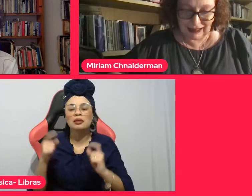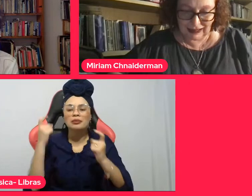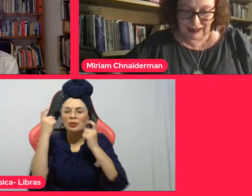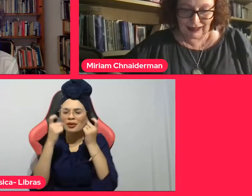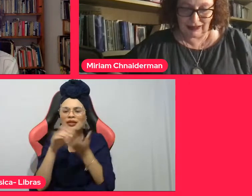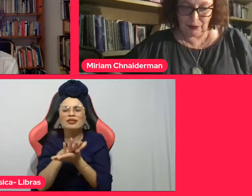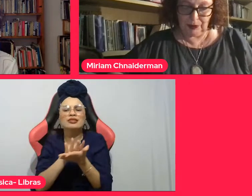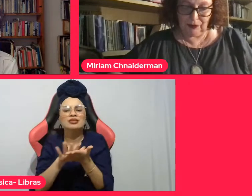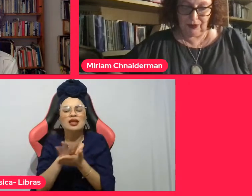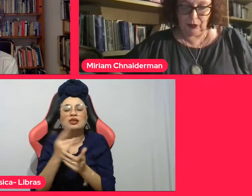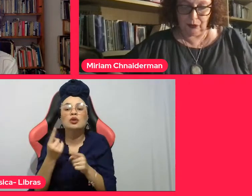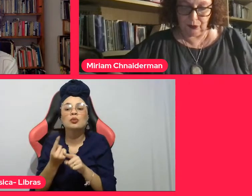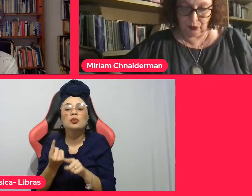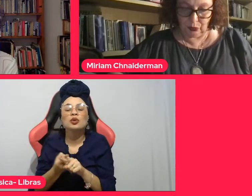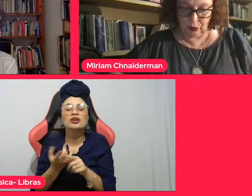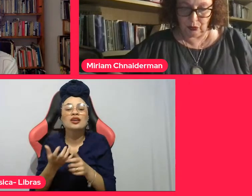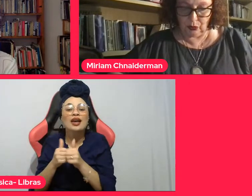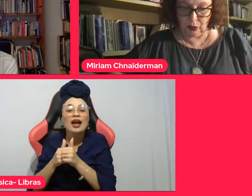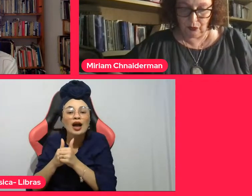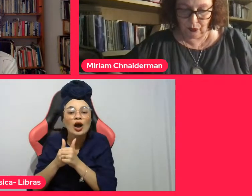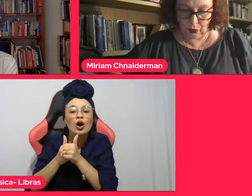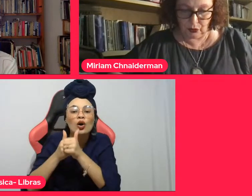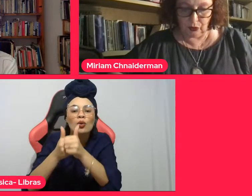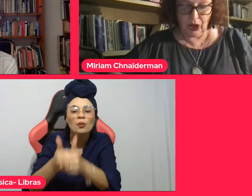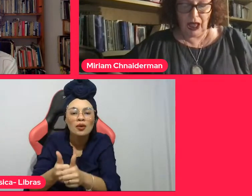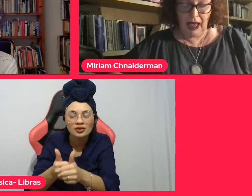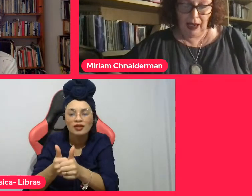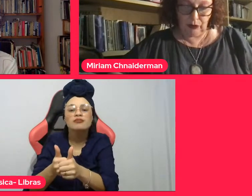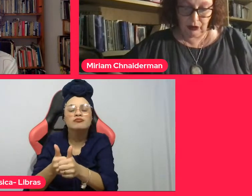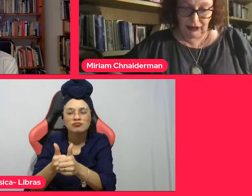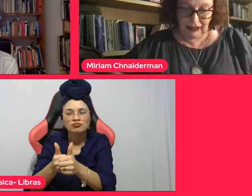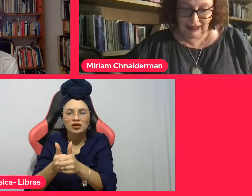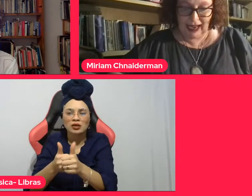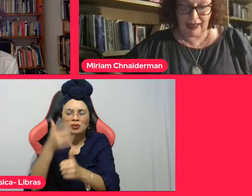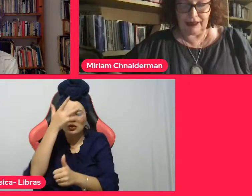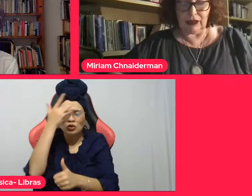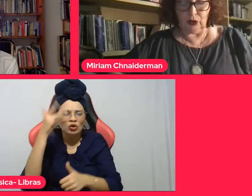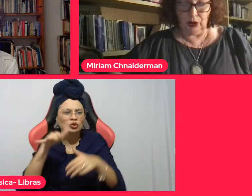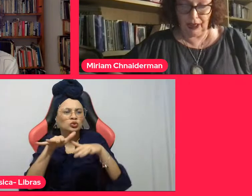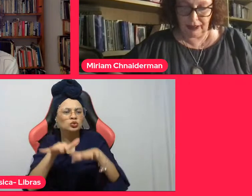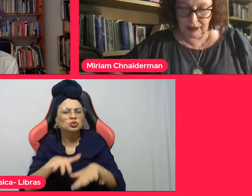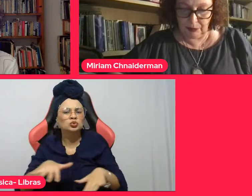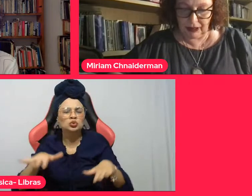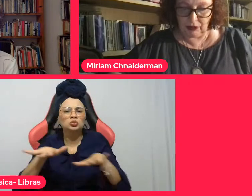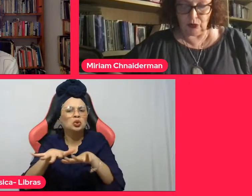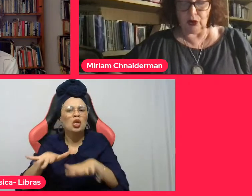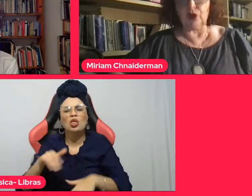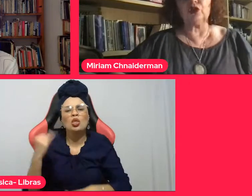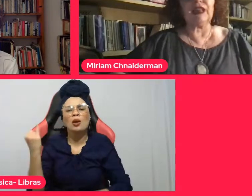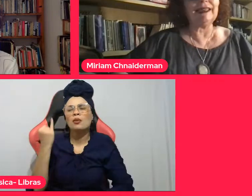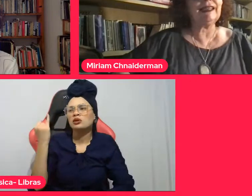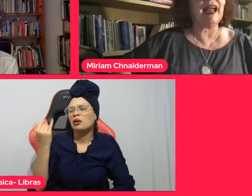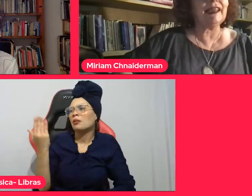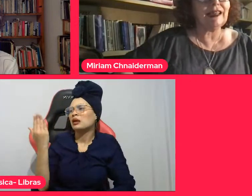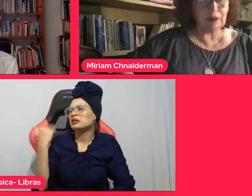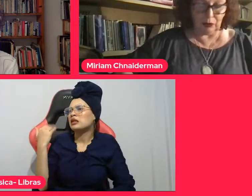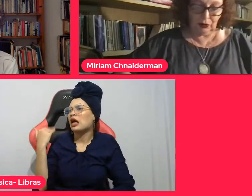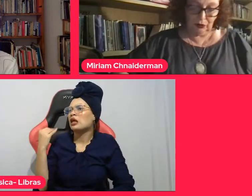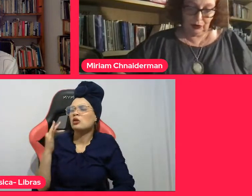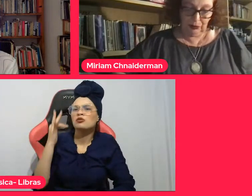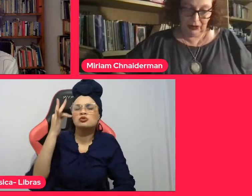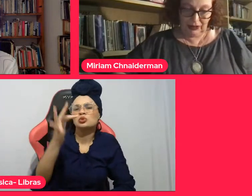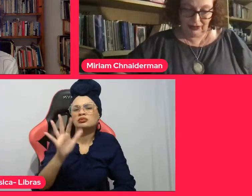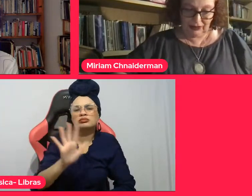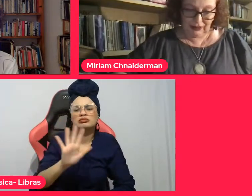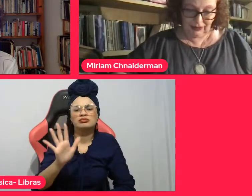estatísticas, prever o futuro, conforto, a utilidade, o rendimento e o de atrair